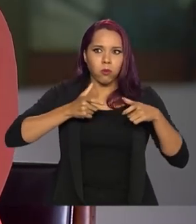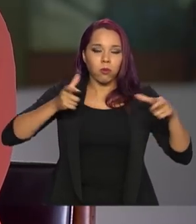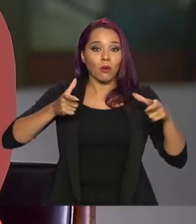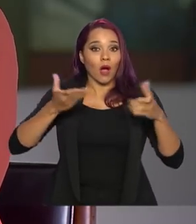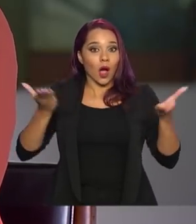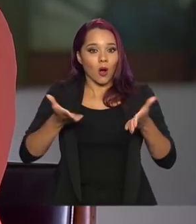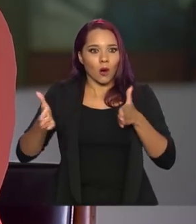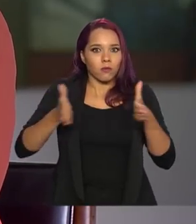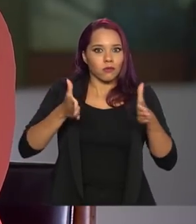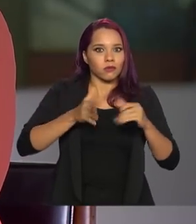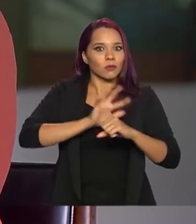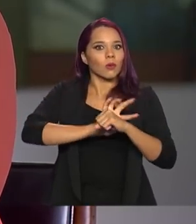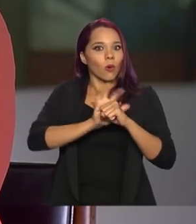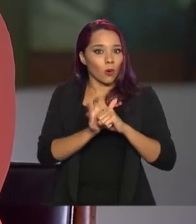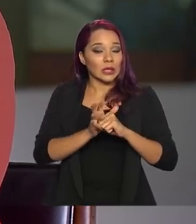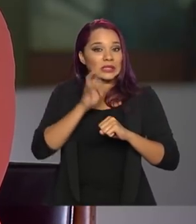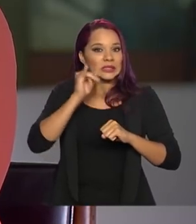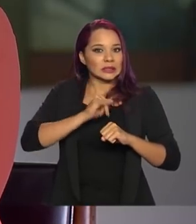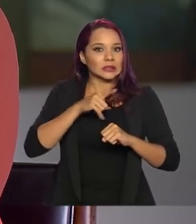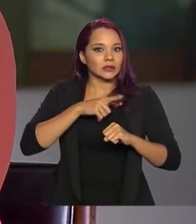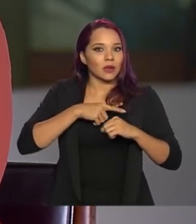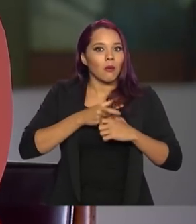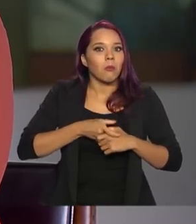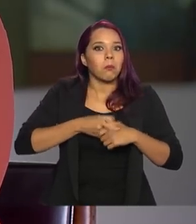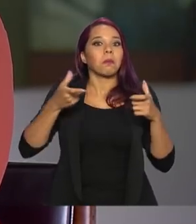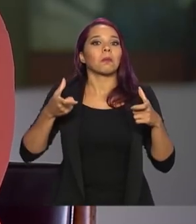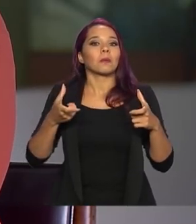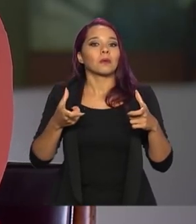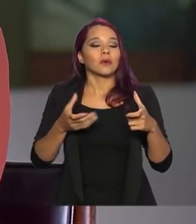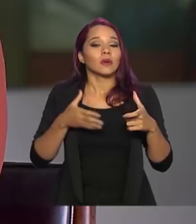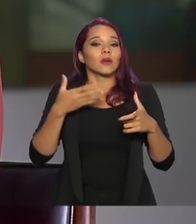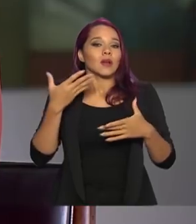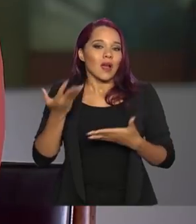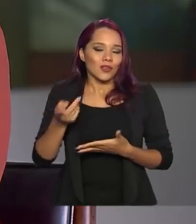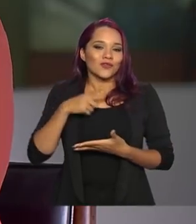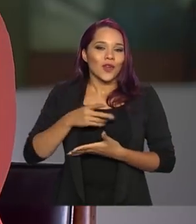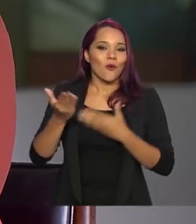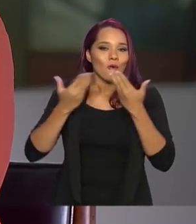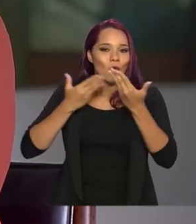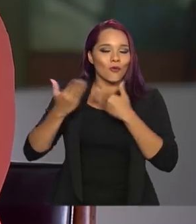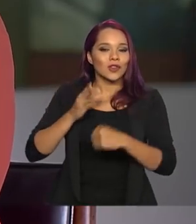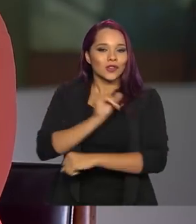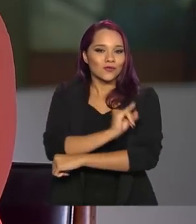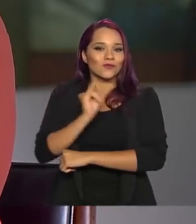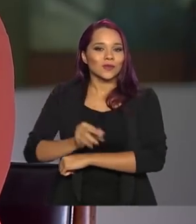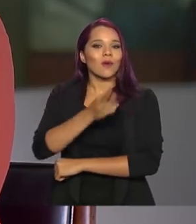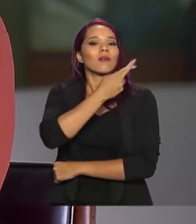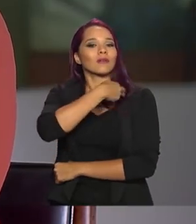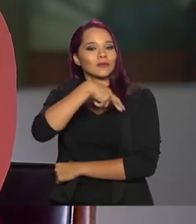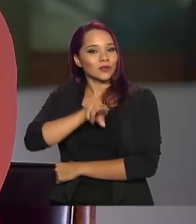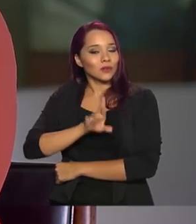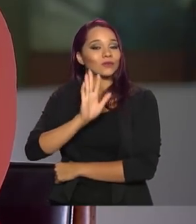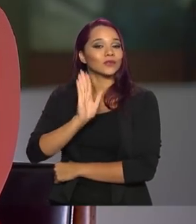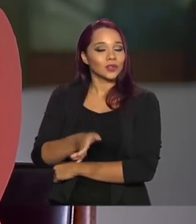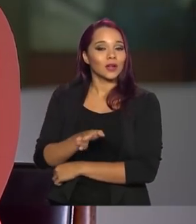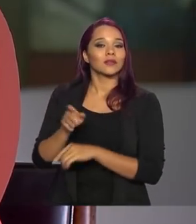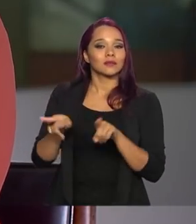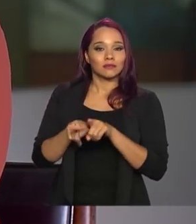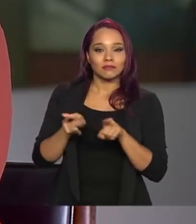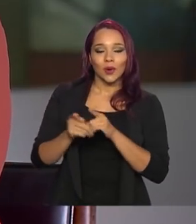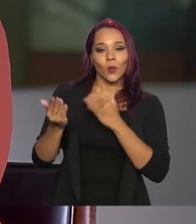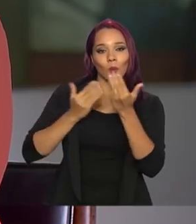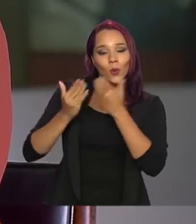nessa fase do coronavírus, se a gente tiver esse boom, nós já estamos conversando com instituições religiosas e já estamos